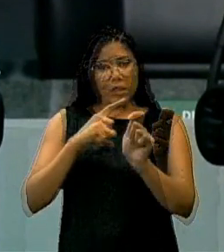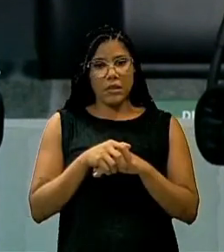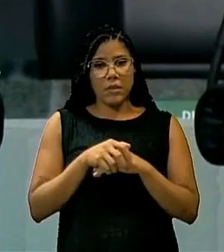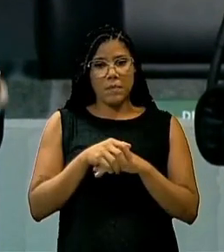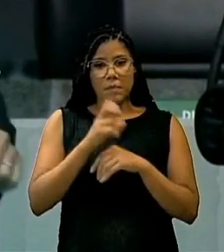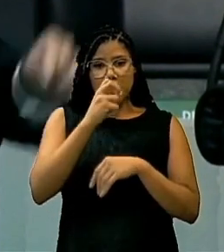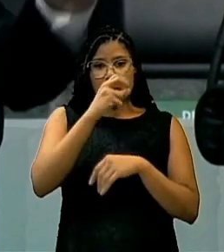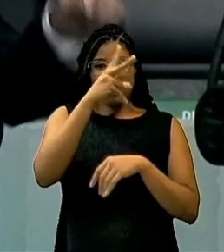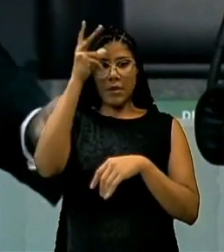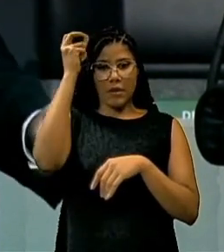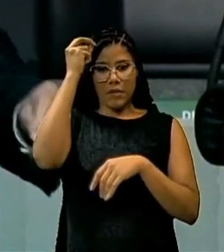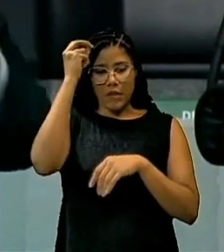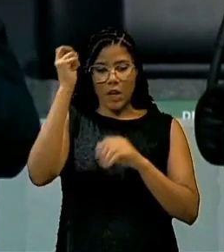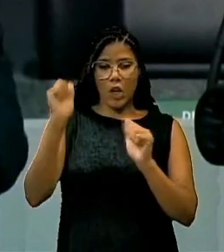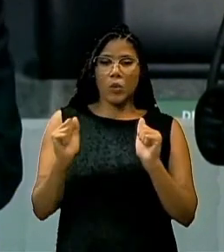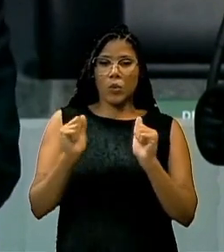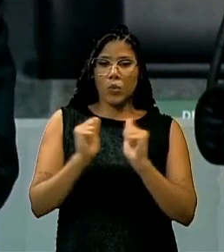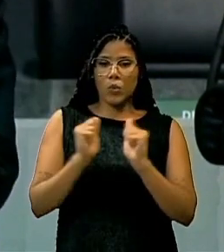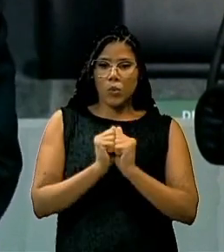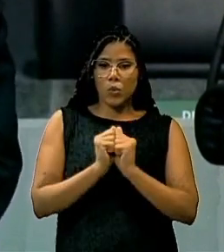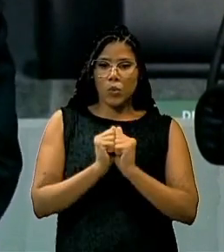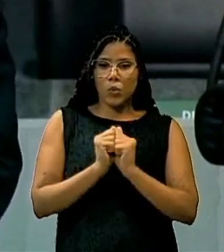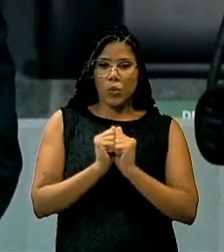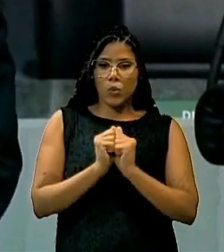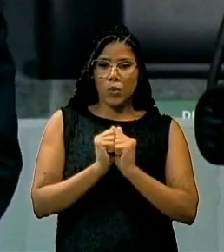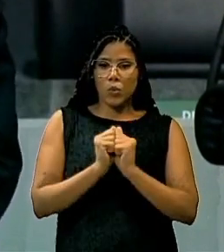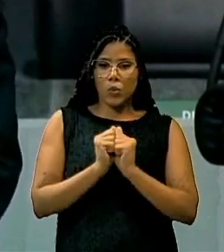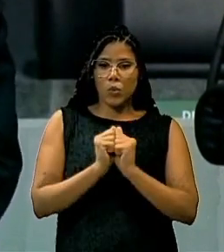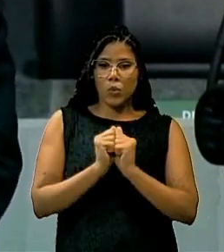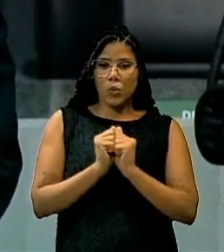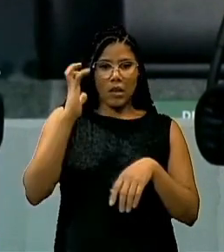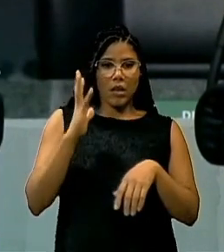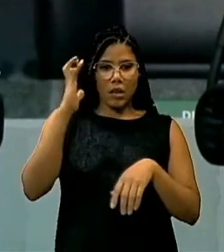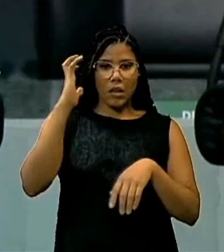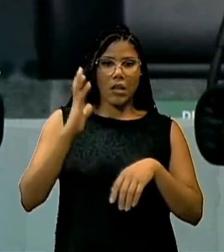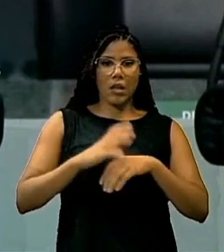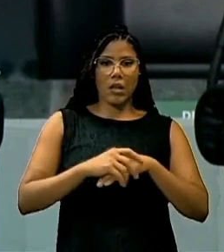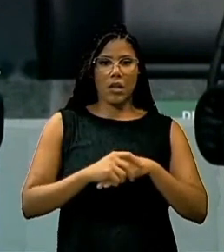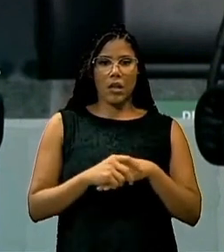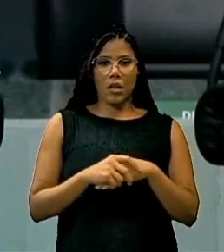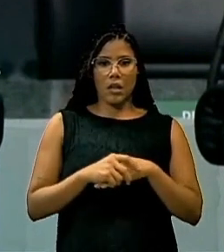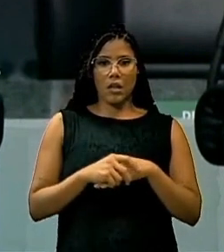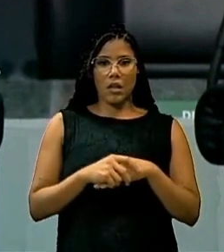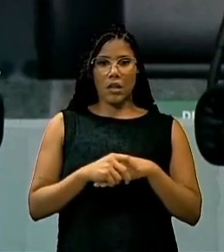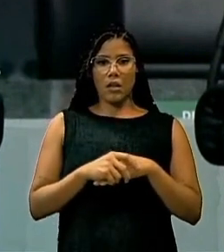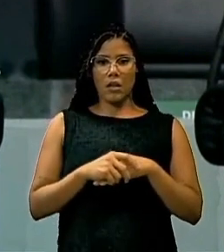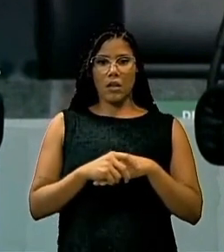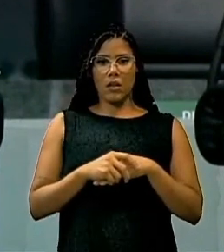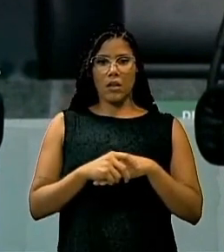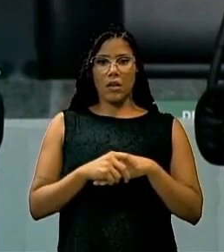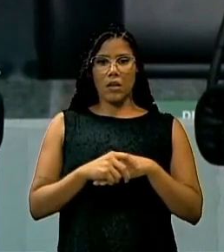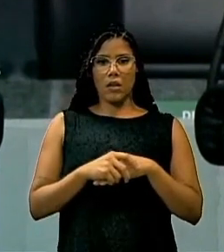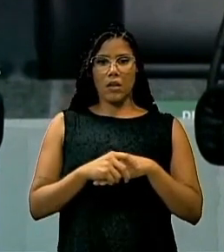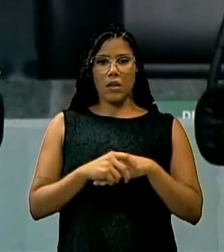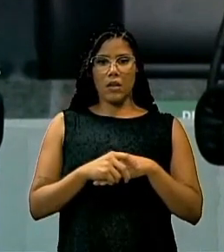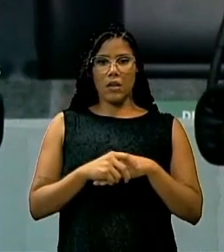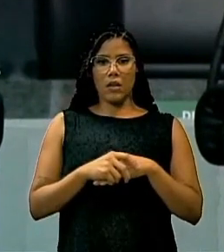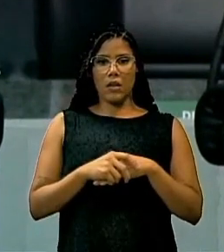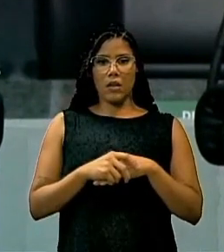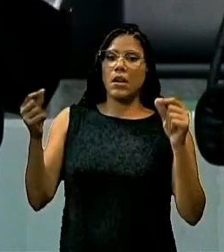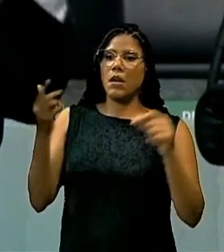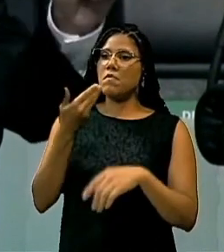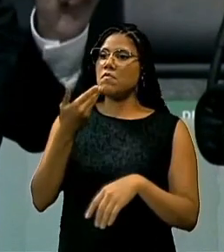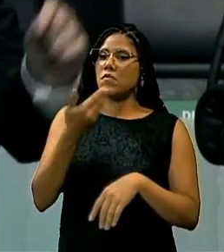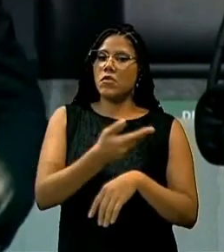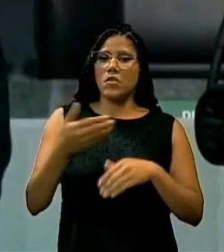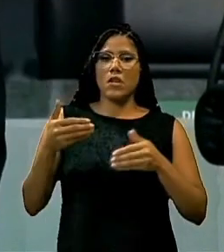O prefeito, juntamente com o deputado estadual, Evandro Leitão, e não com o presidente da Assembleia, foram à Brasília pedir à